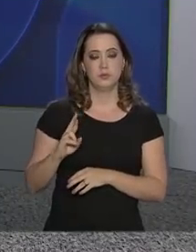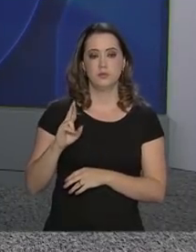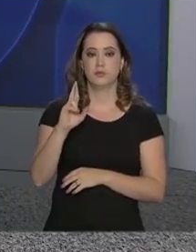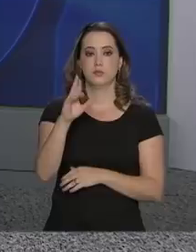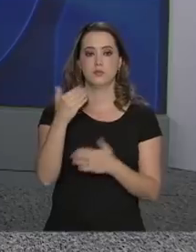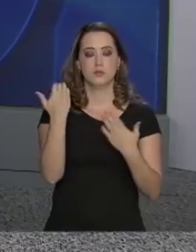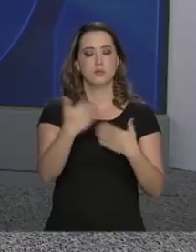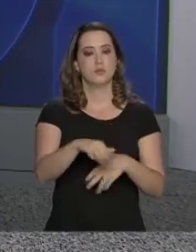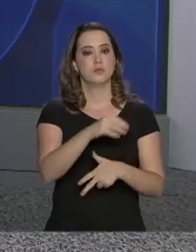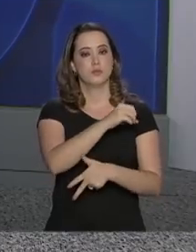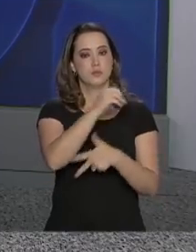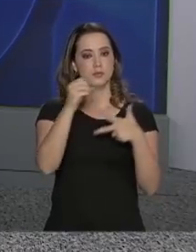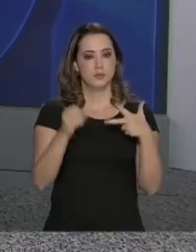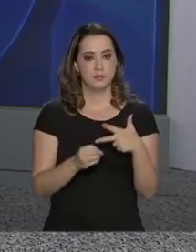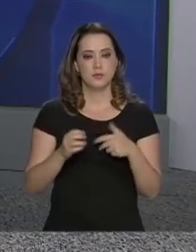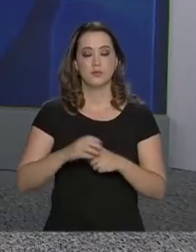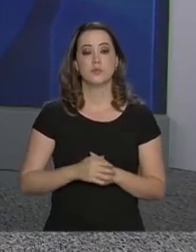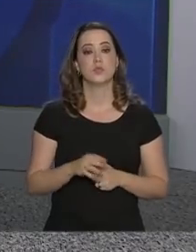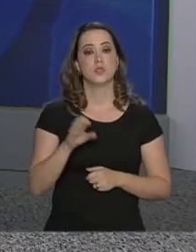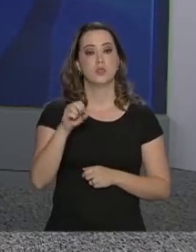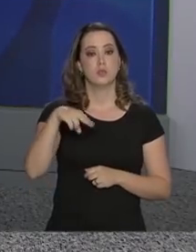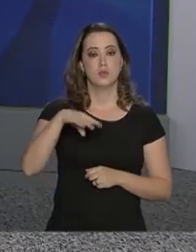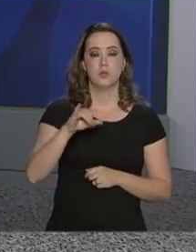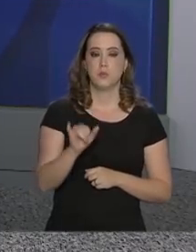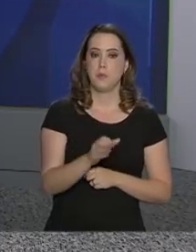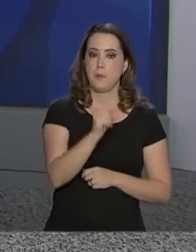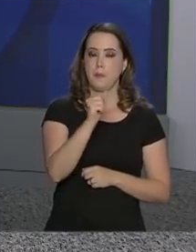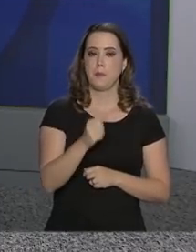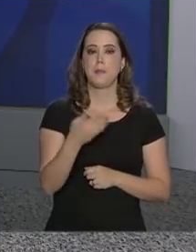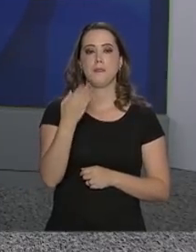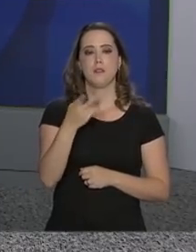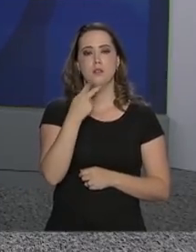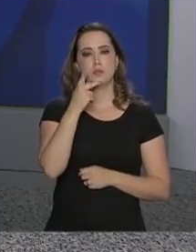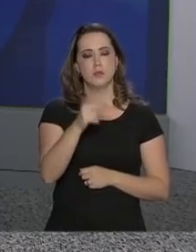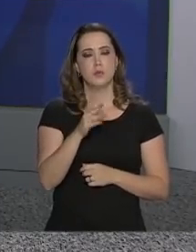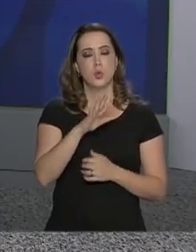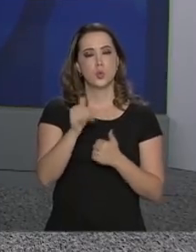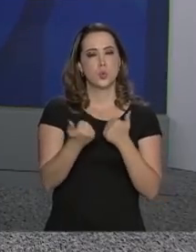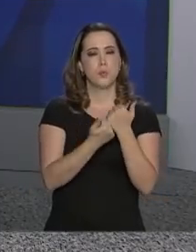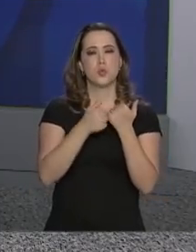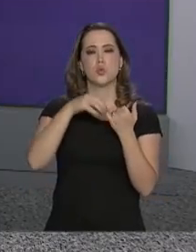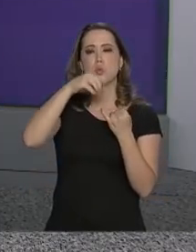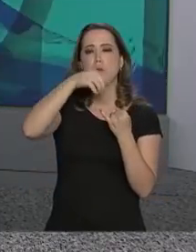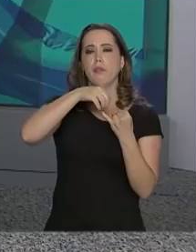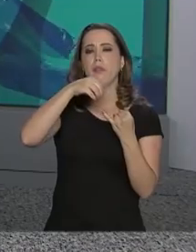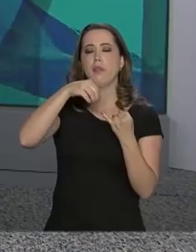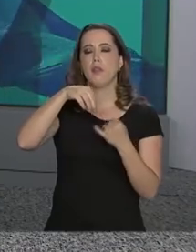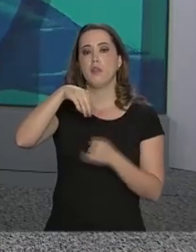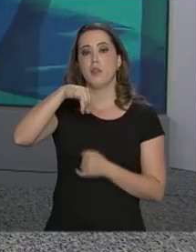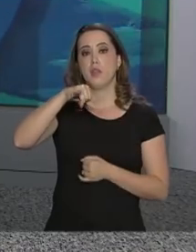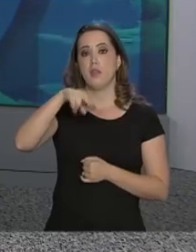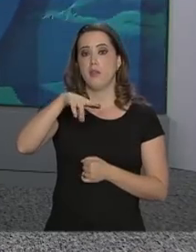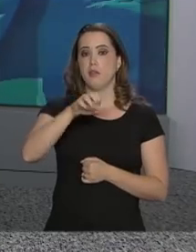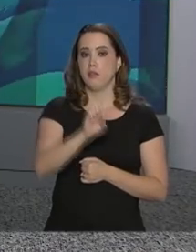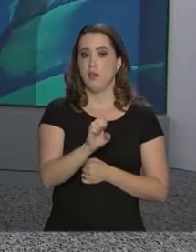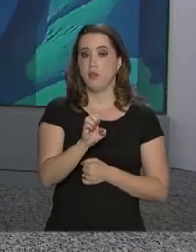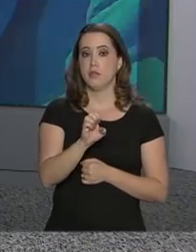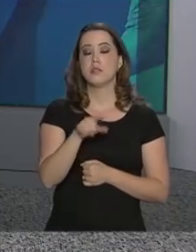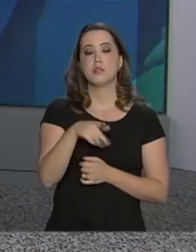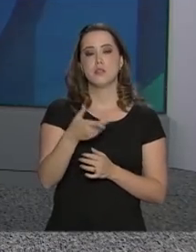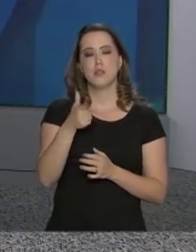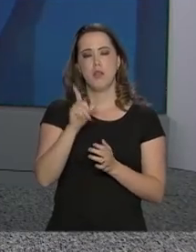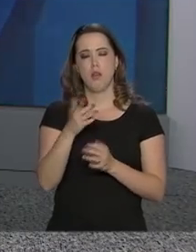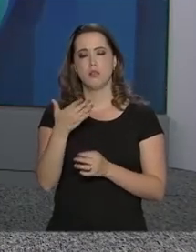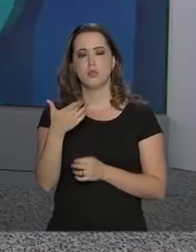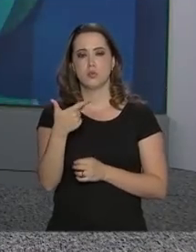Instituto que é responsável pelas provas do Enem e do Enseja. Marcos Vinícius substitui Maria Inês Fine, que ocupava a presidência do Inep